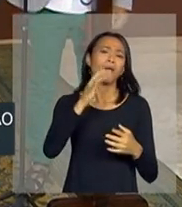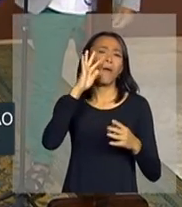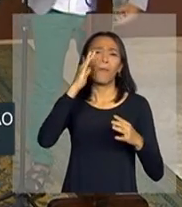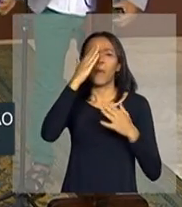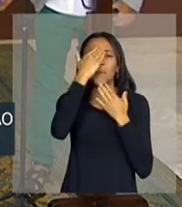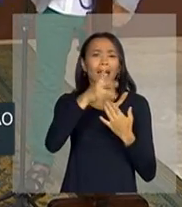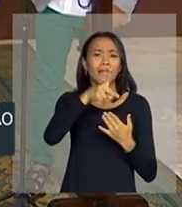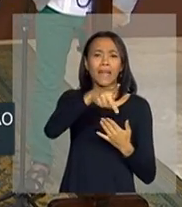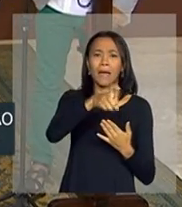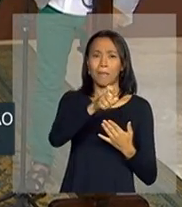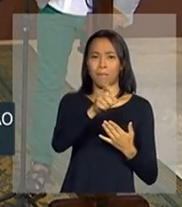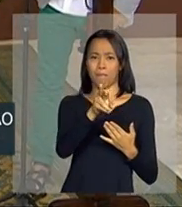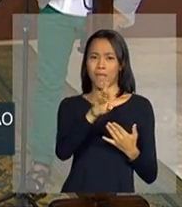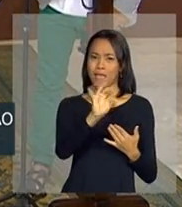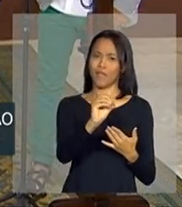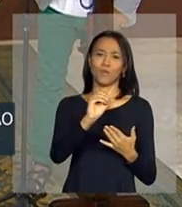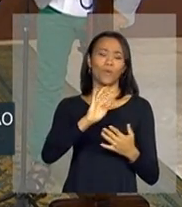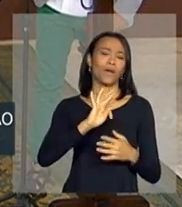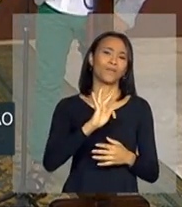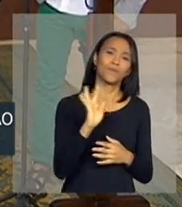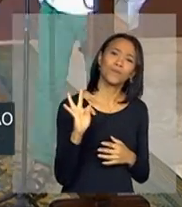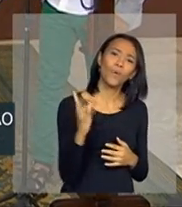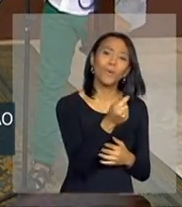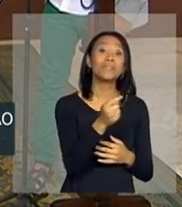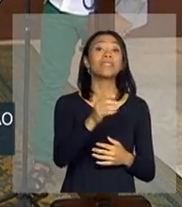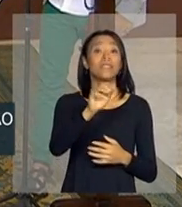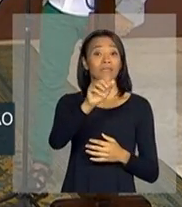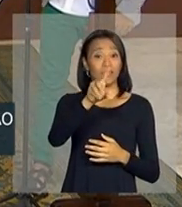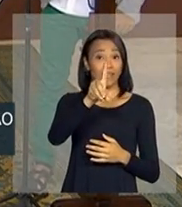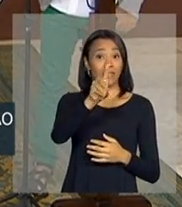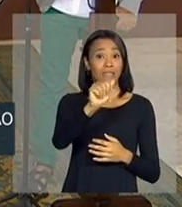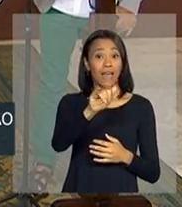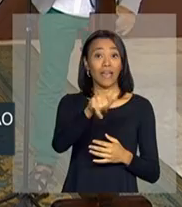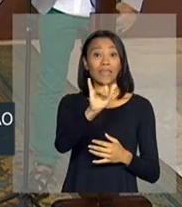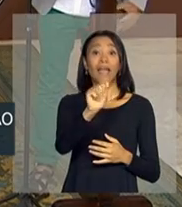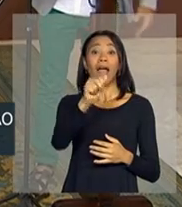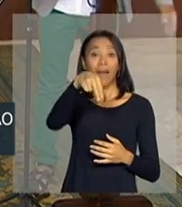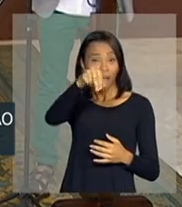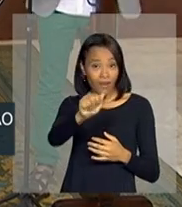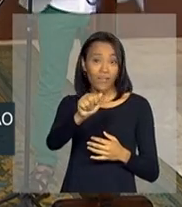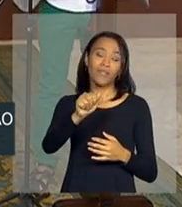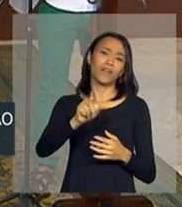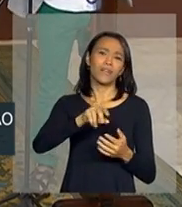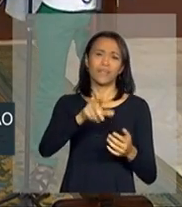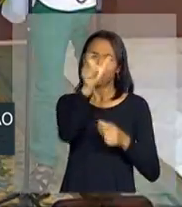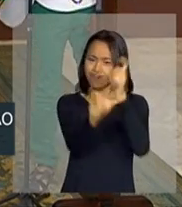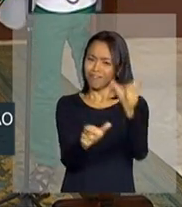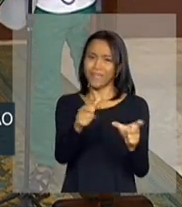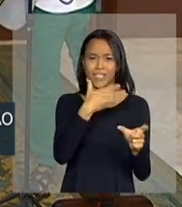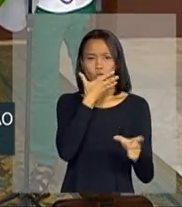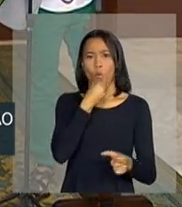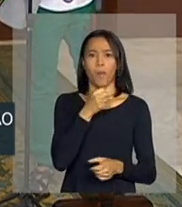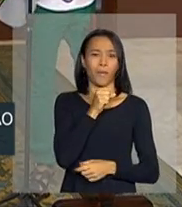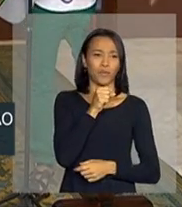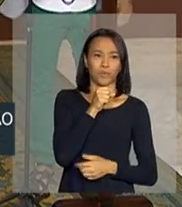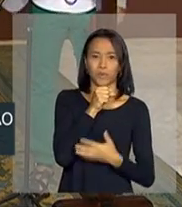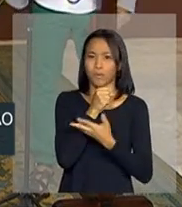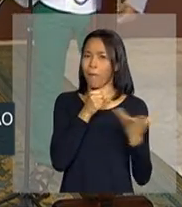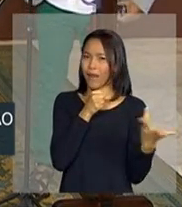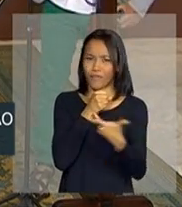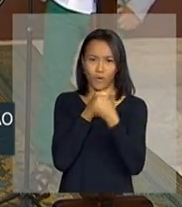Caldas, Diana, que é uma menina daqui de Brasília, esse cerimonial maravilhoso,